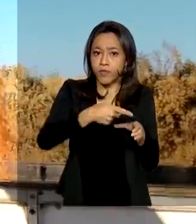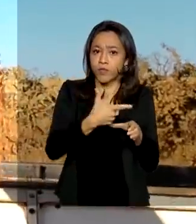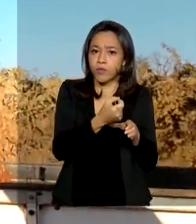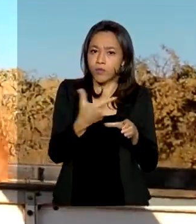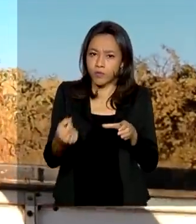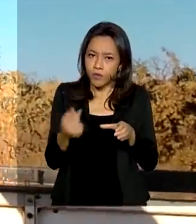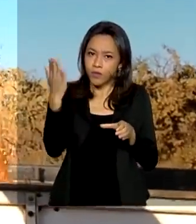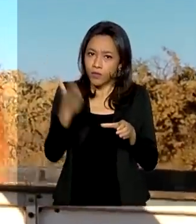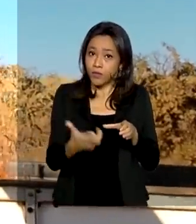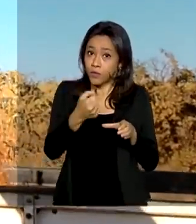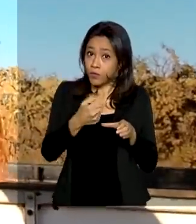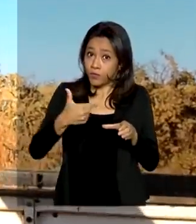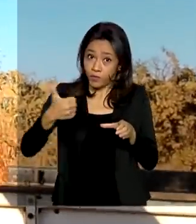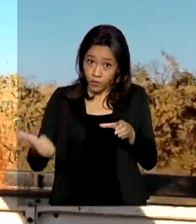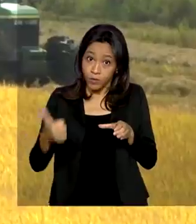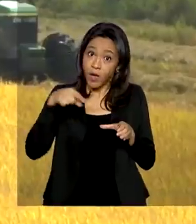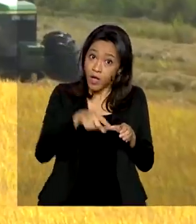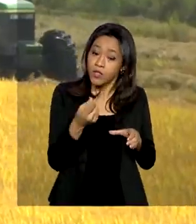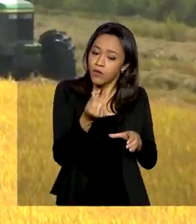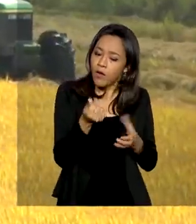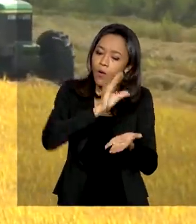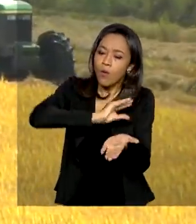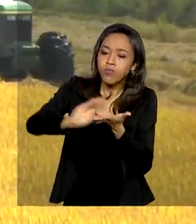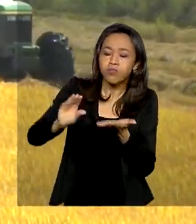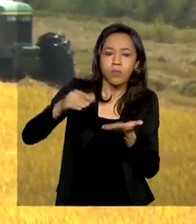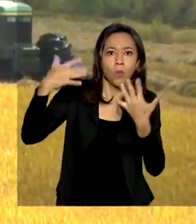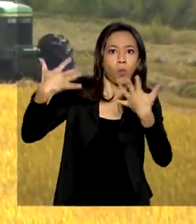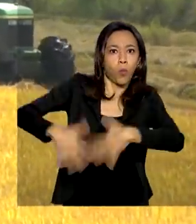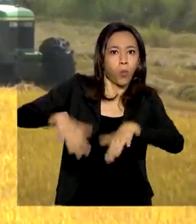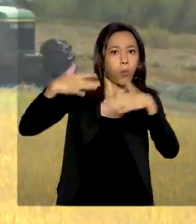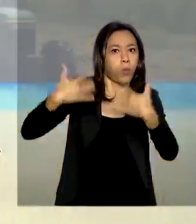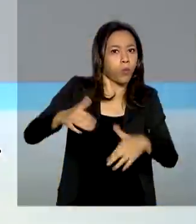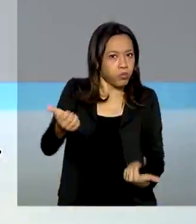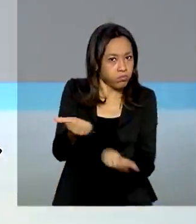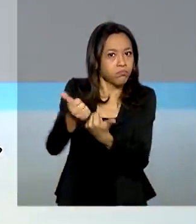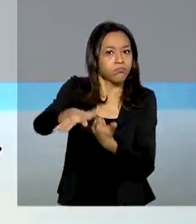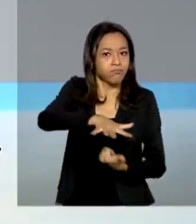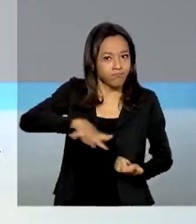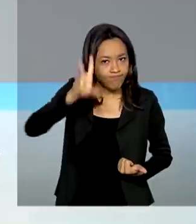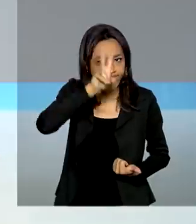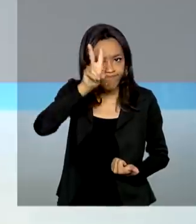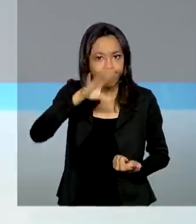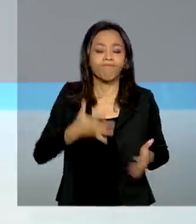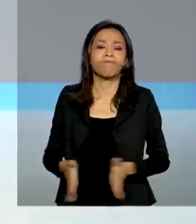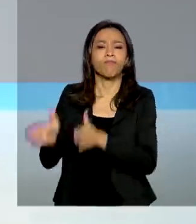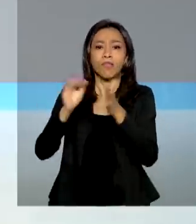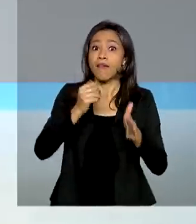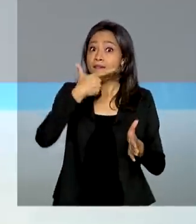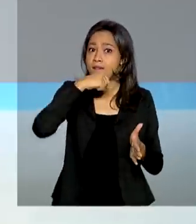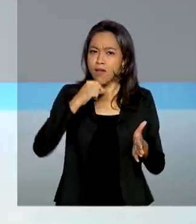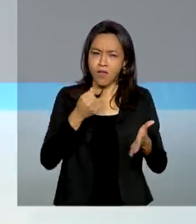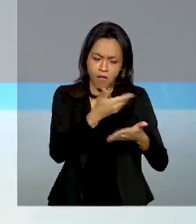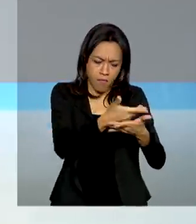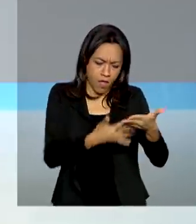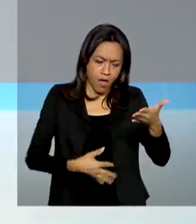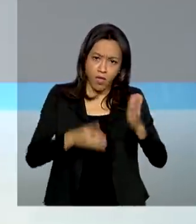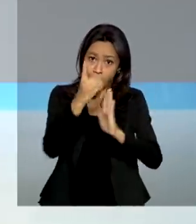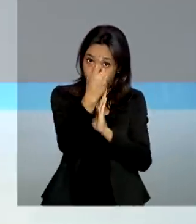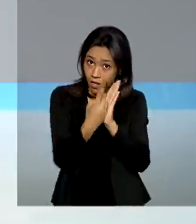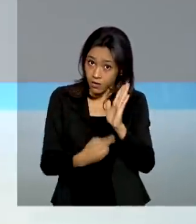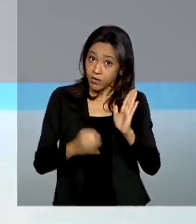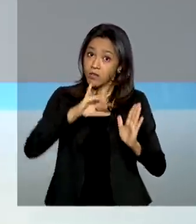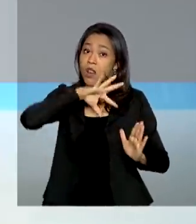2021. Valor destinado aos produtores é o maior da história. E mais, quem cair na malha fina da Receita Federal